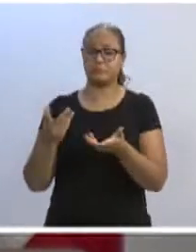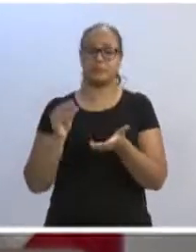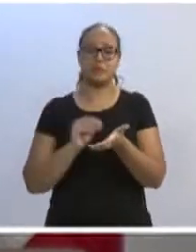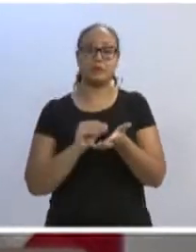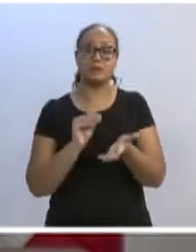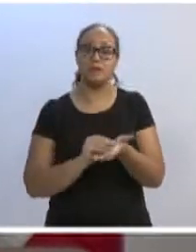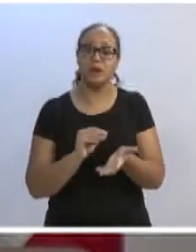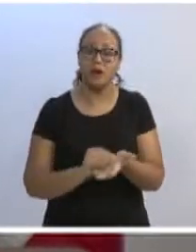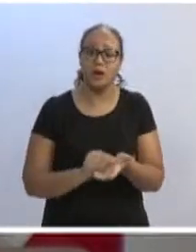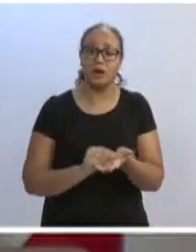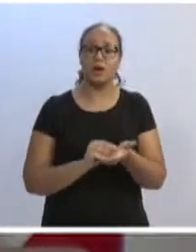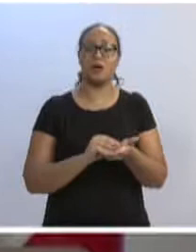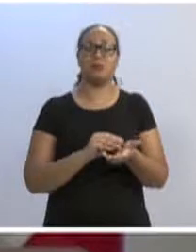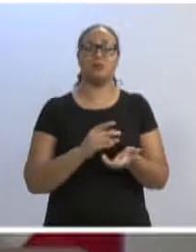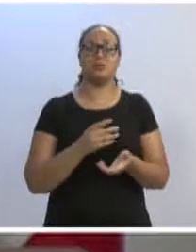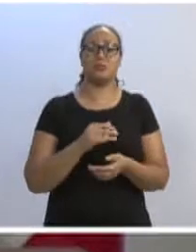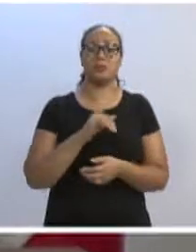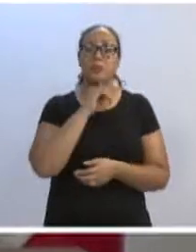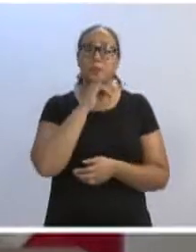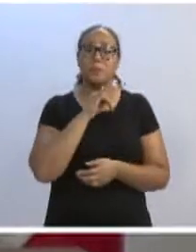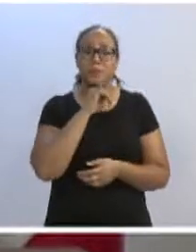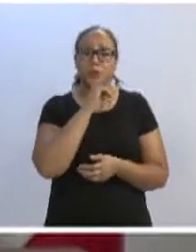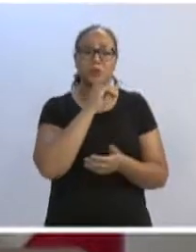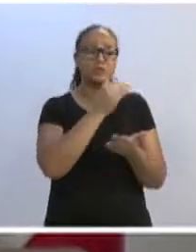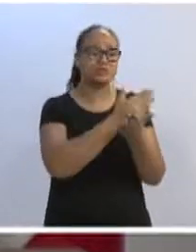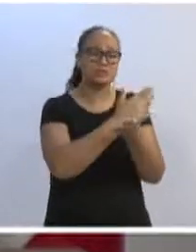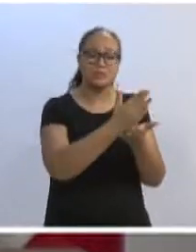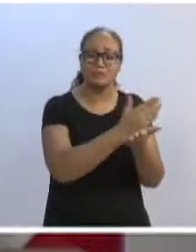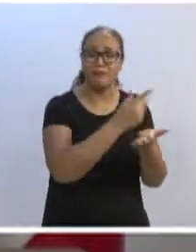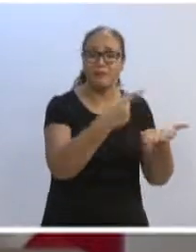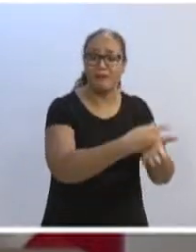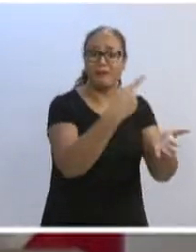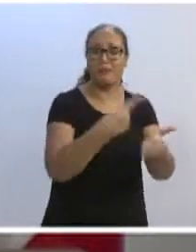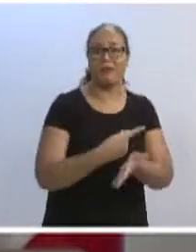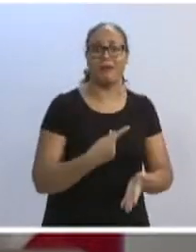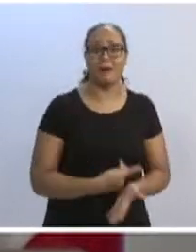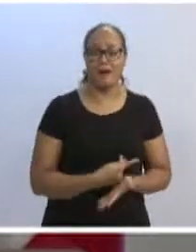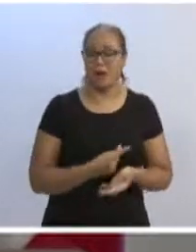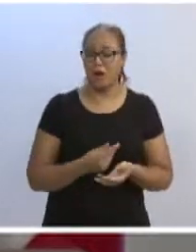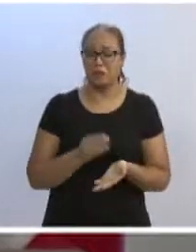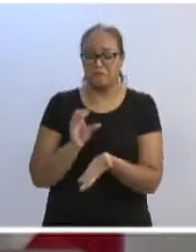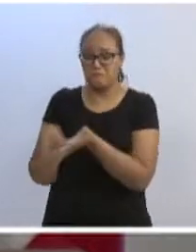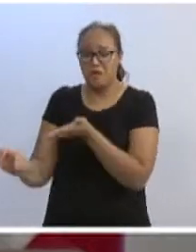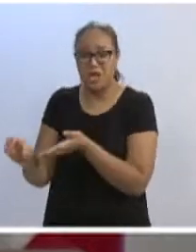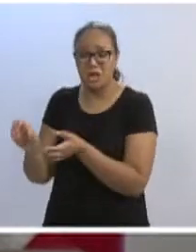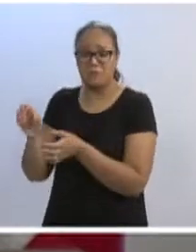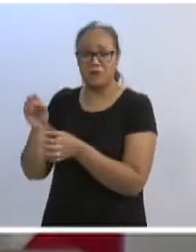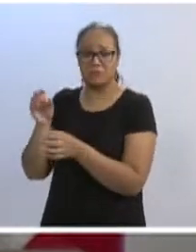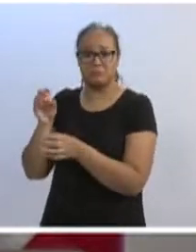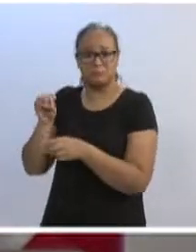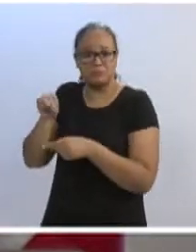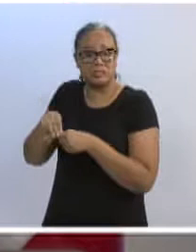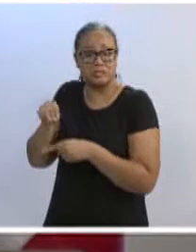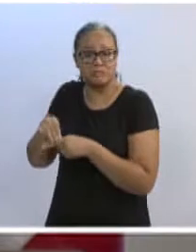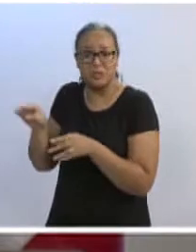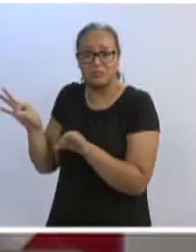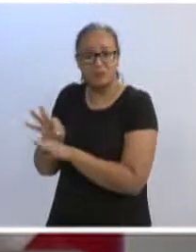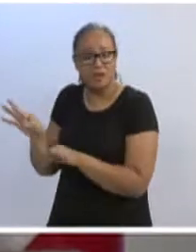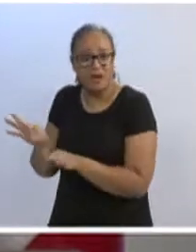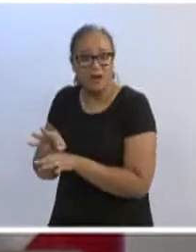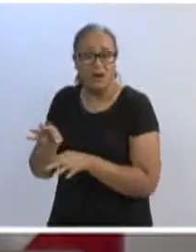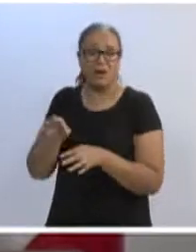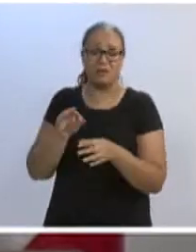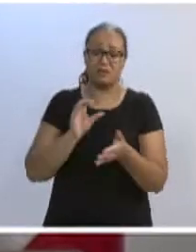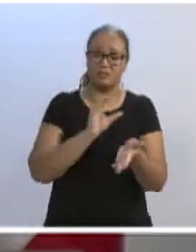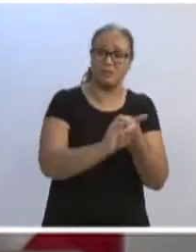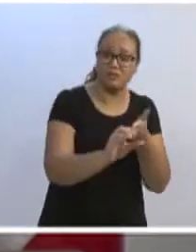tributário que penaliza tanto as pessoas penalizando os municípios, penalizando os estados e